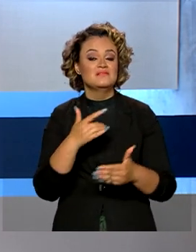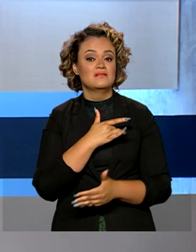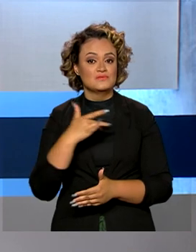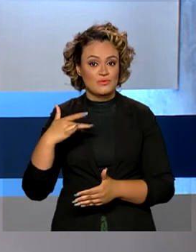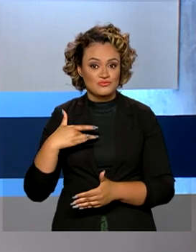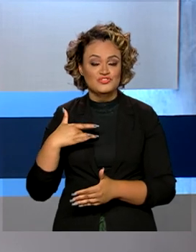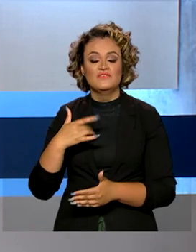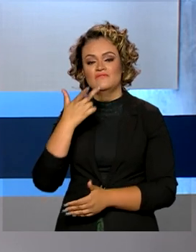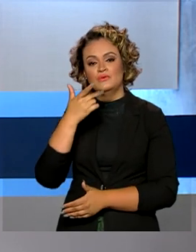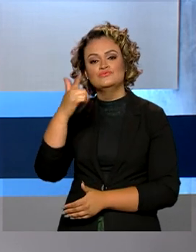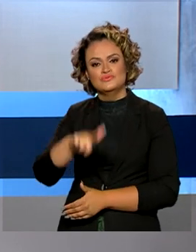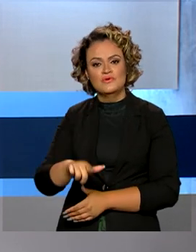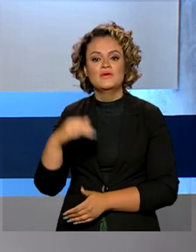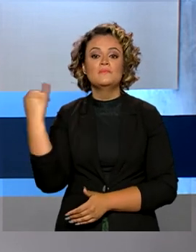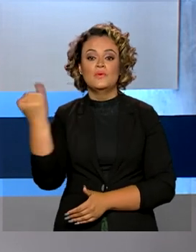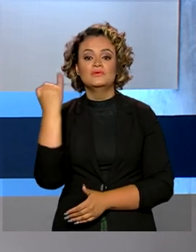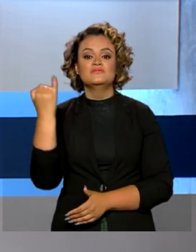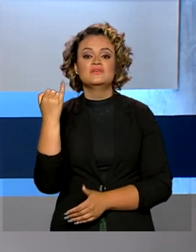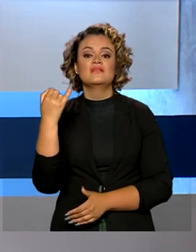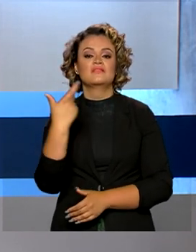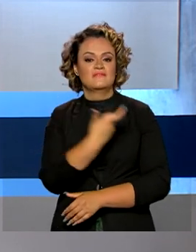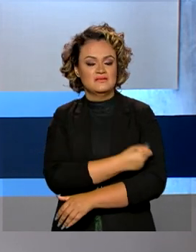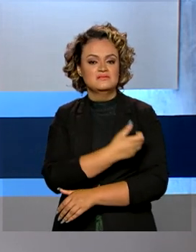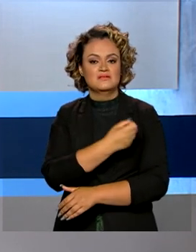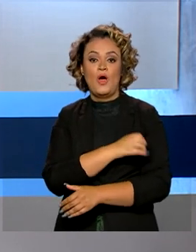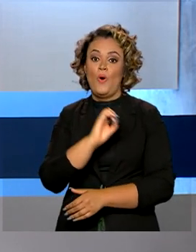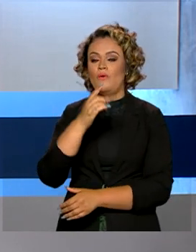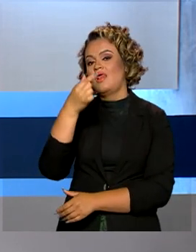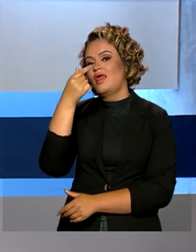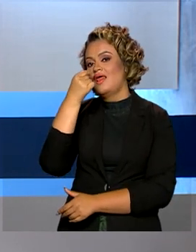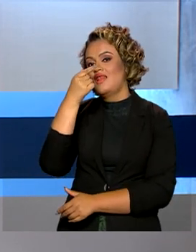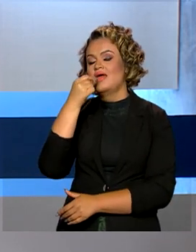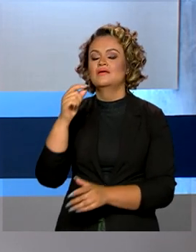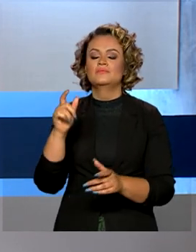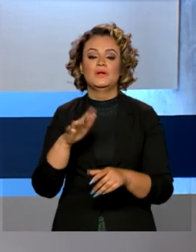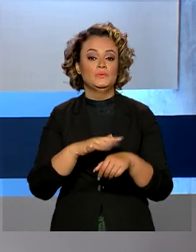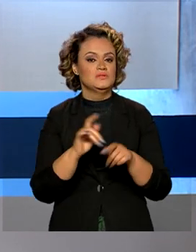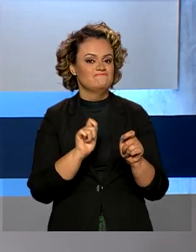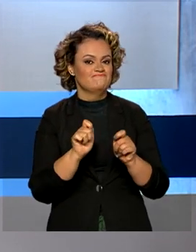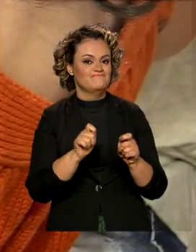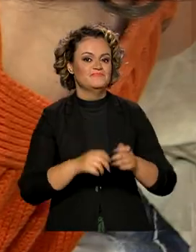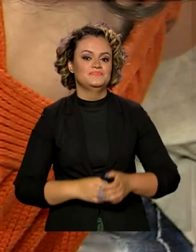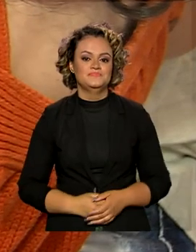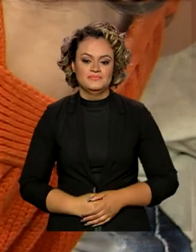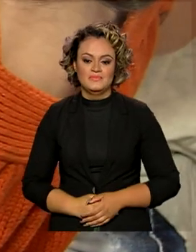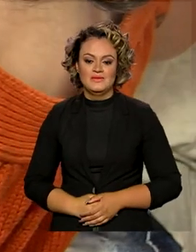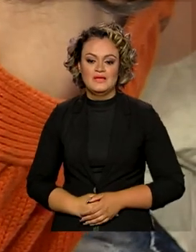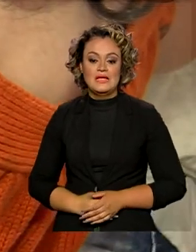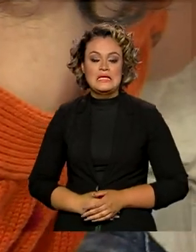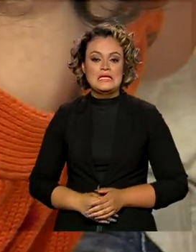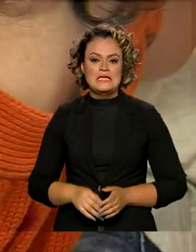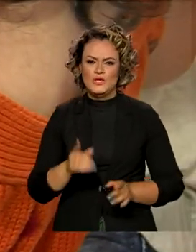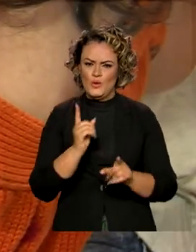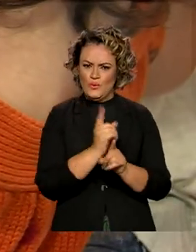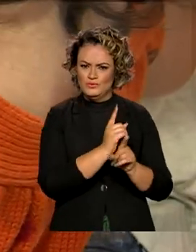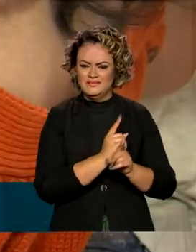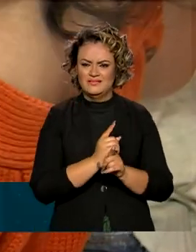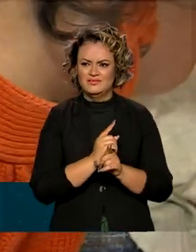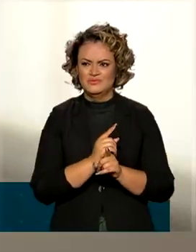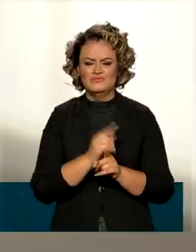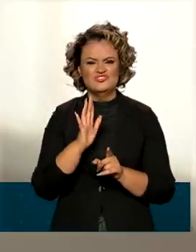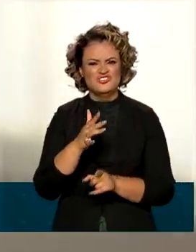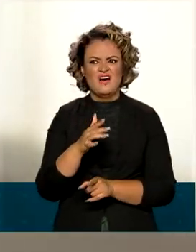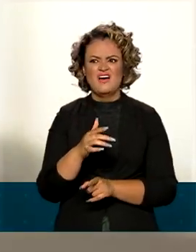Saúde reforçou a importância das vacinas no controle de doenças. Descobertas há mais de dois séculos,